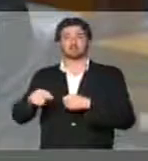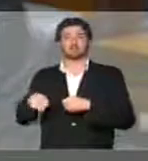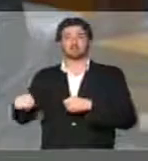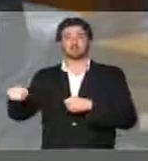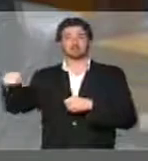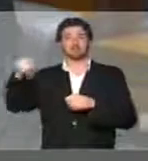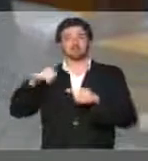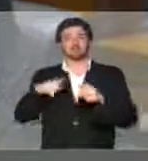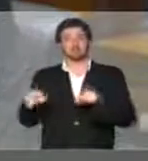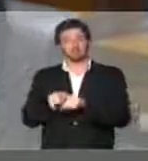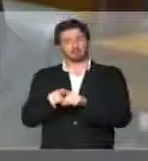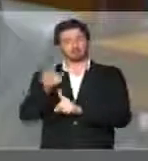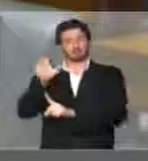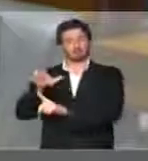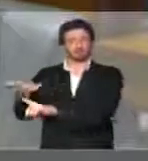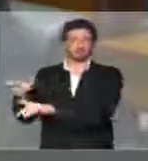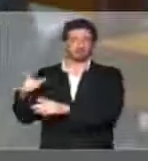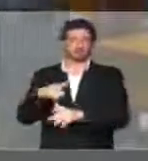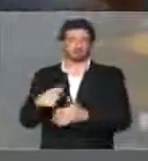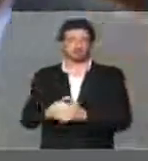que também foram afetadas. Muito obrigado, Sr. Presidente. Obrigado.